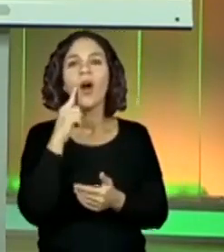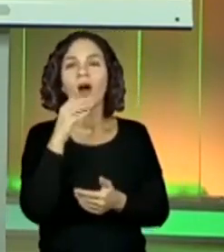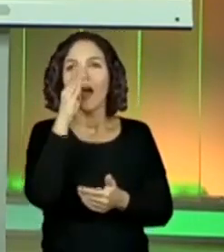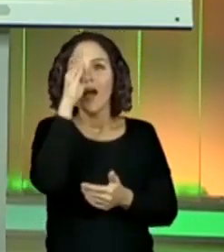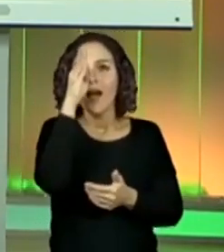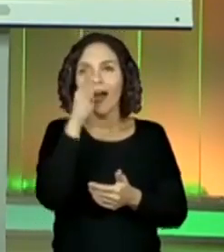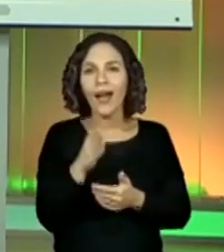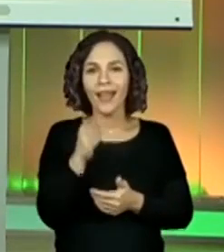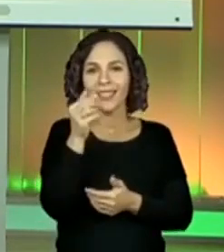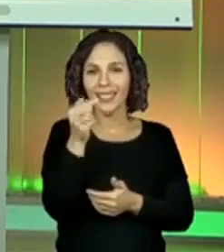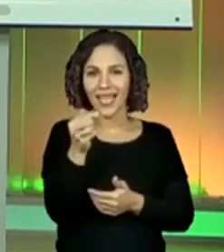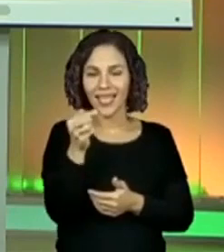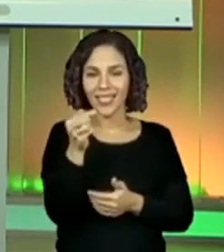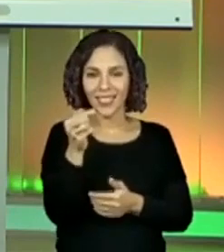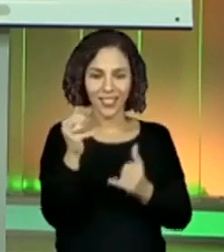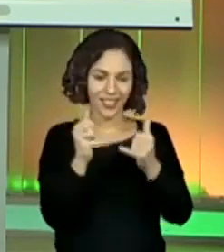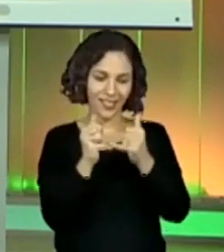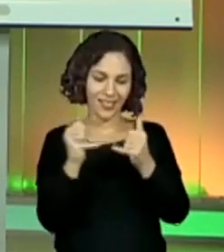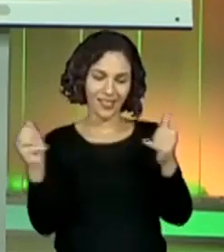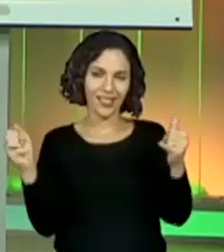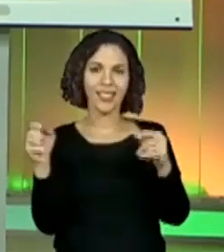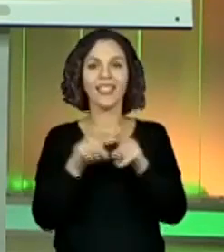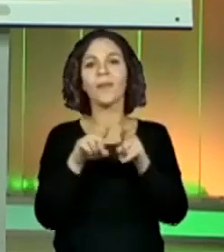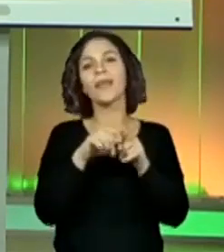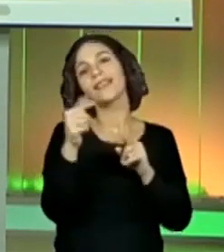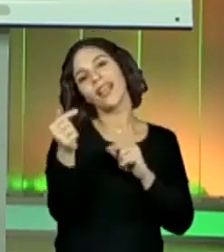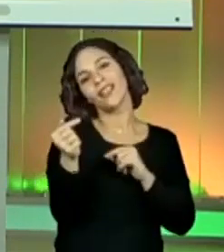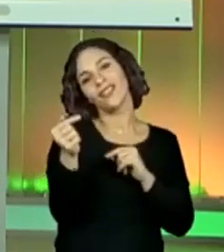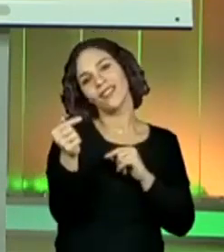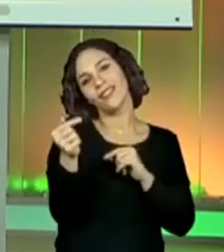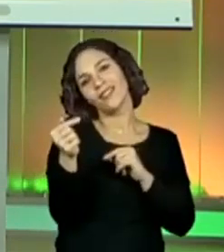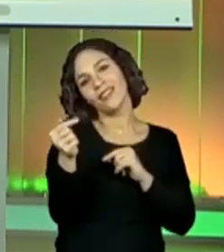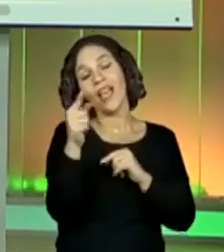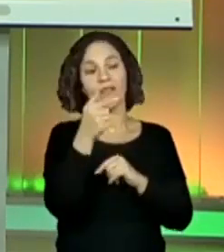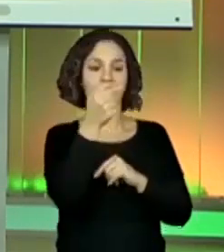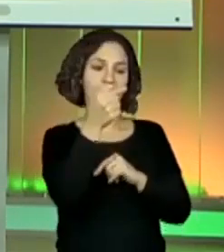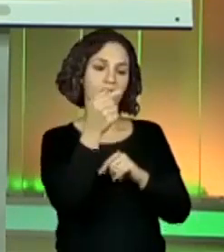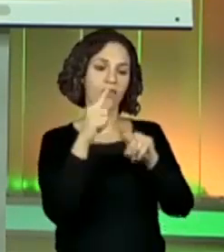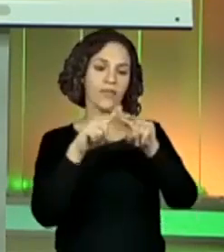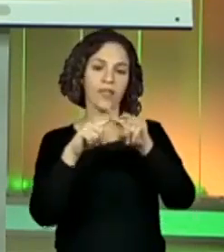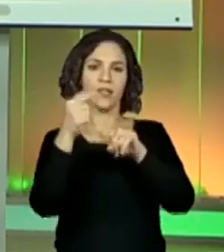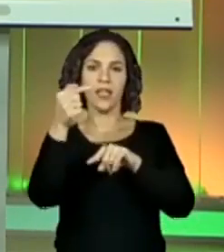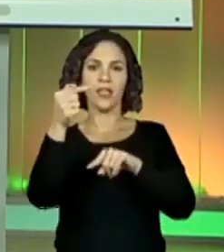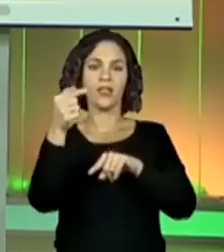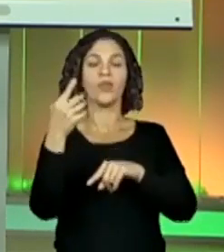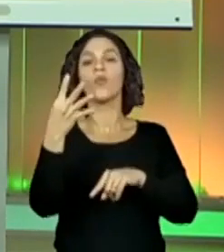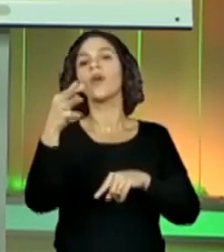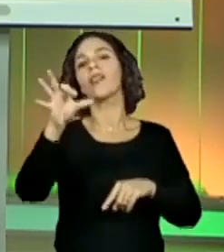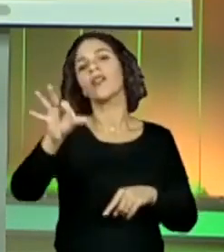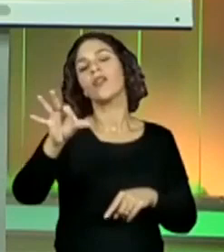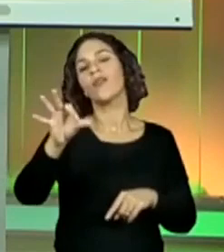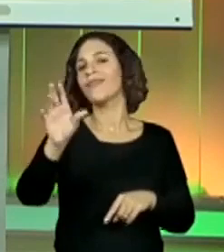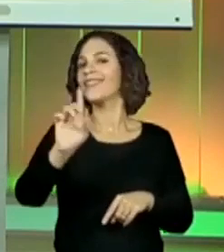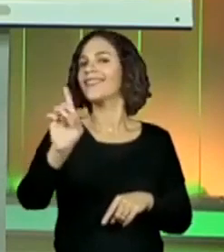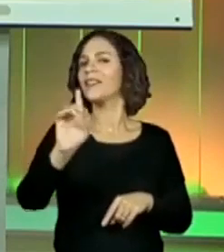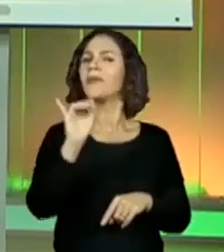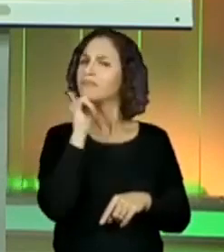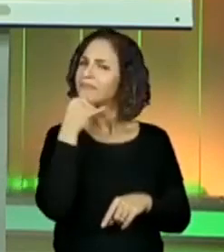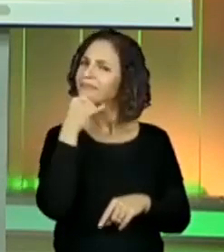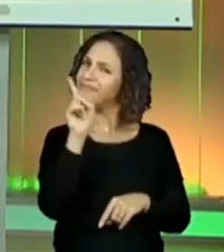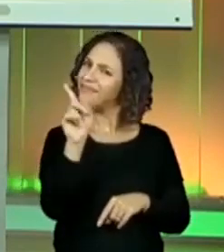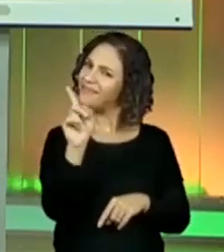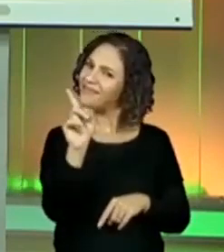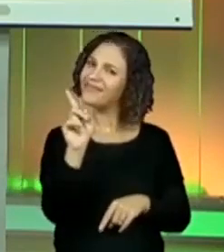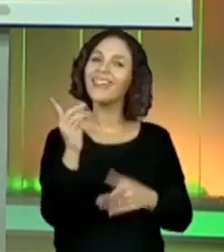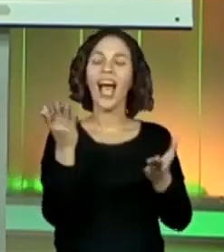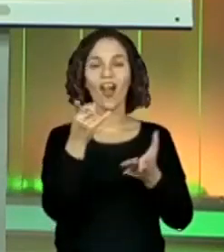sete de altura, de largura também era sete. Aí você fez sete vezes sete e deu quarenta nove, tá bom? Mas não fica triste, não, porque eu